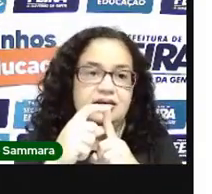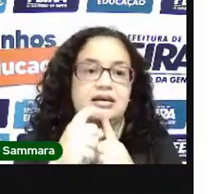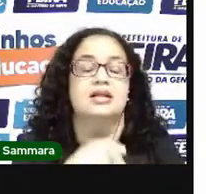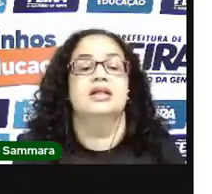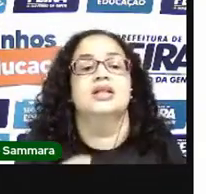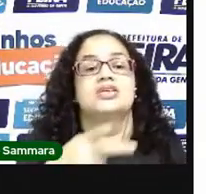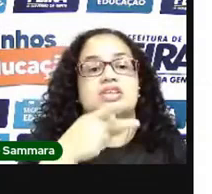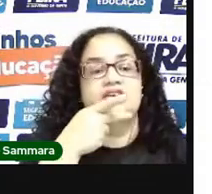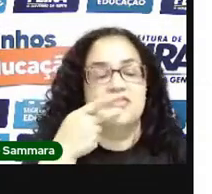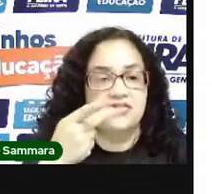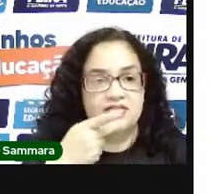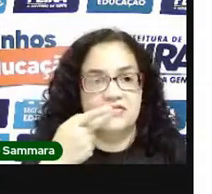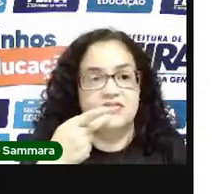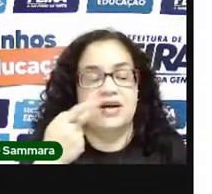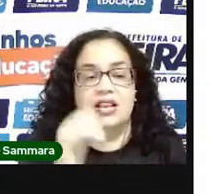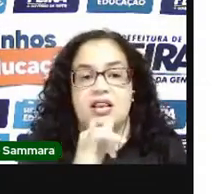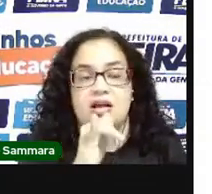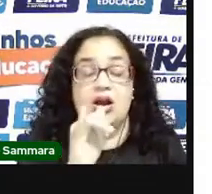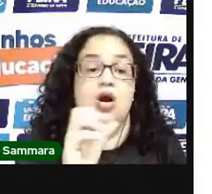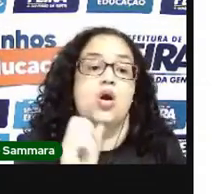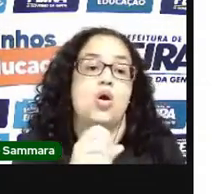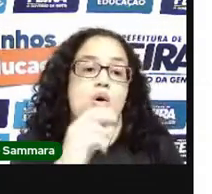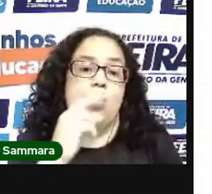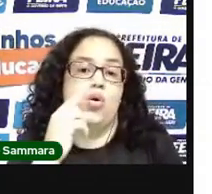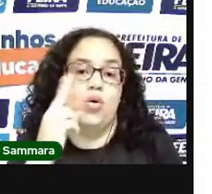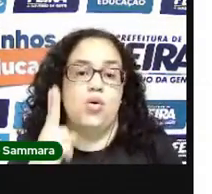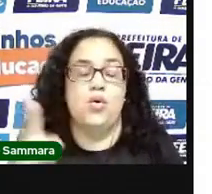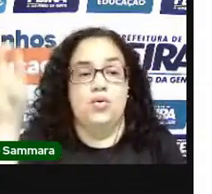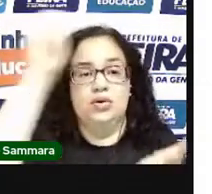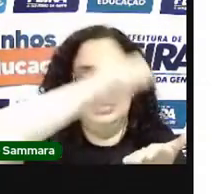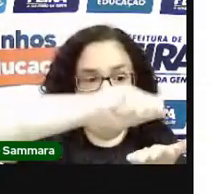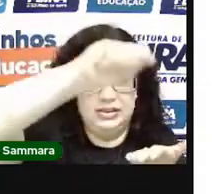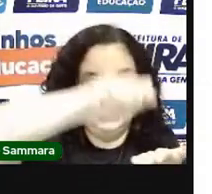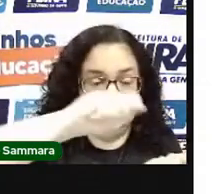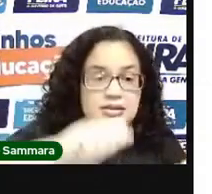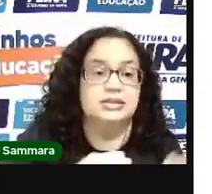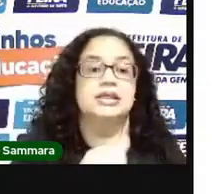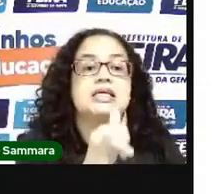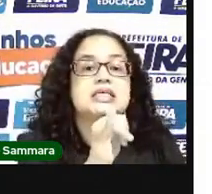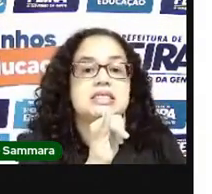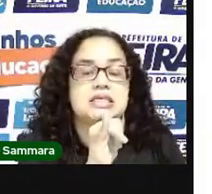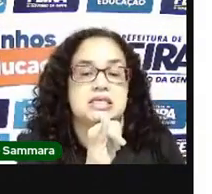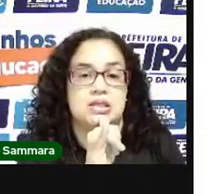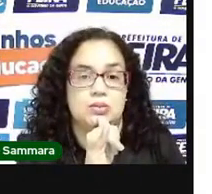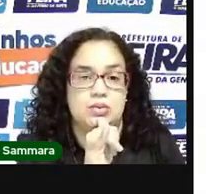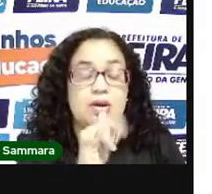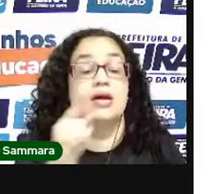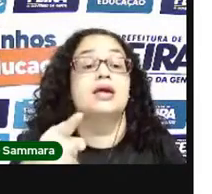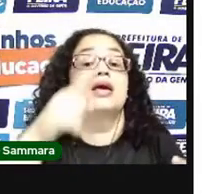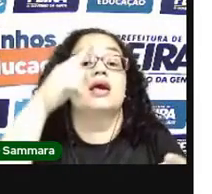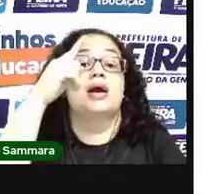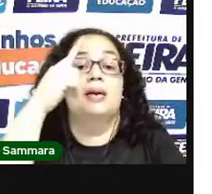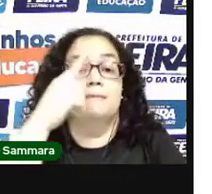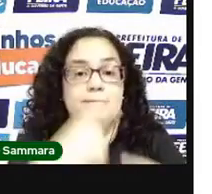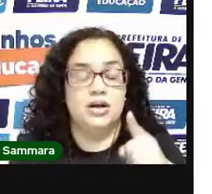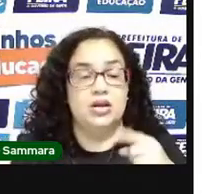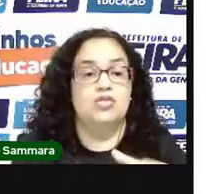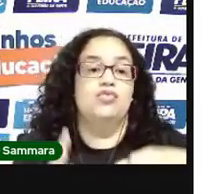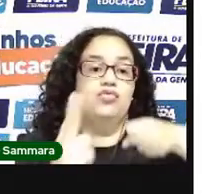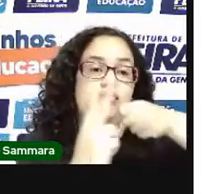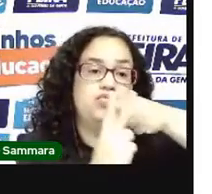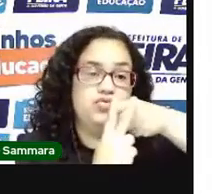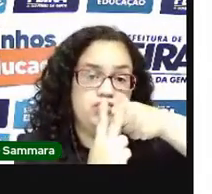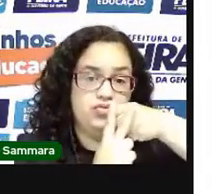fala, ou por meio da escrita. Por exemplo, tenha escrito. É proibido fumar neste